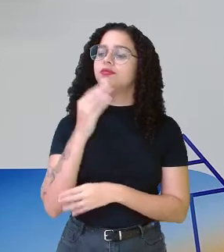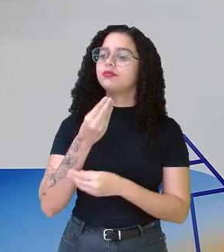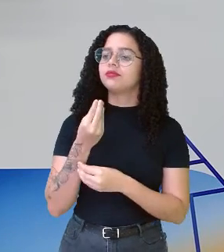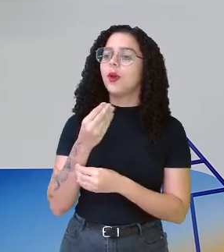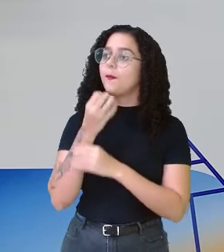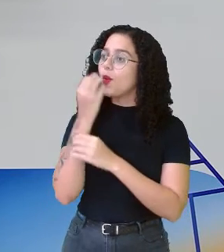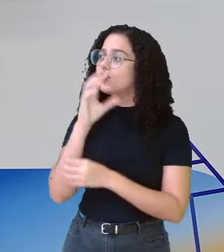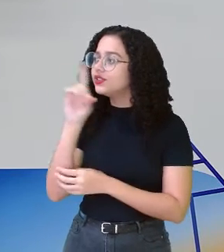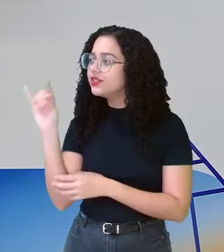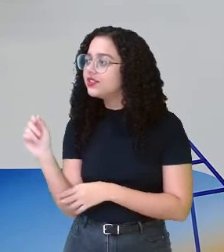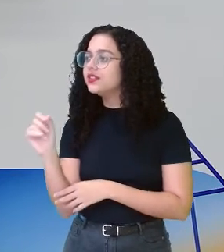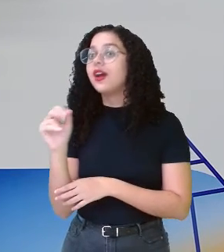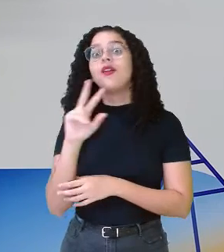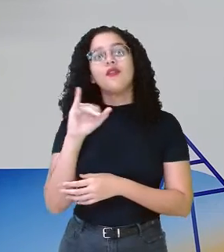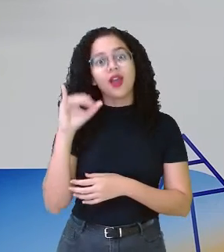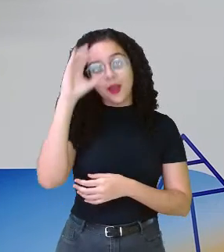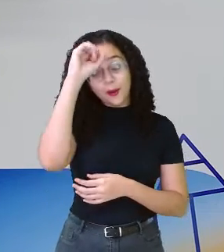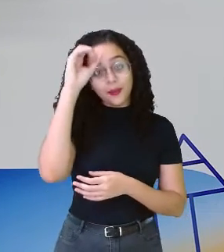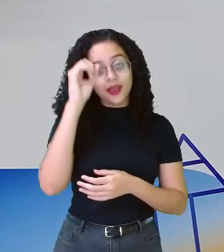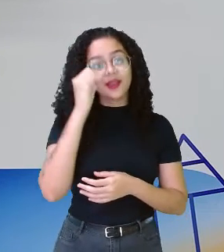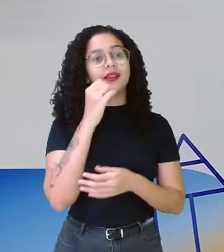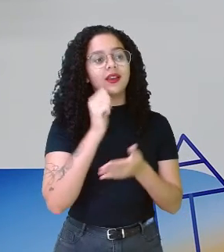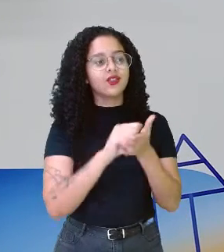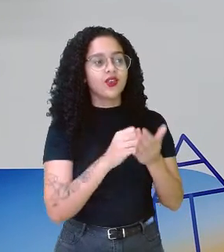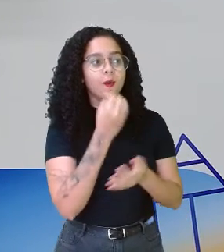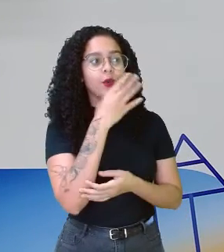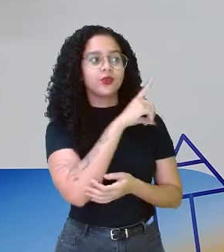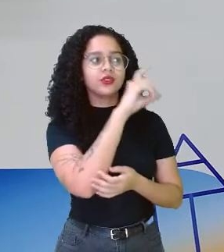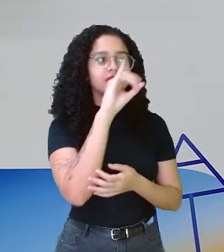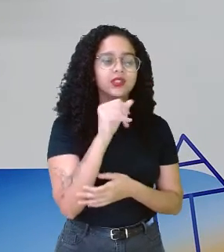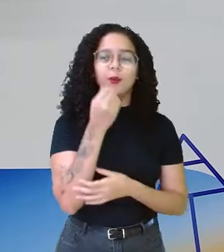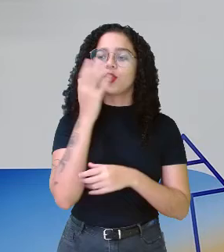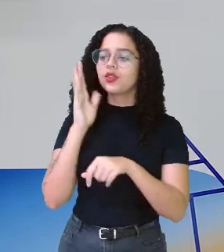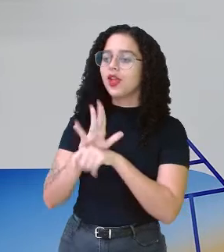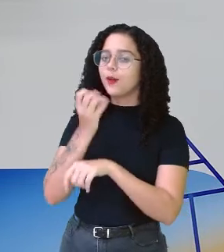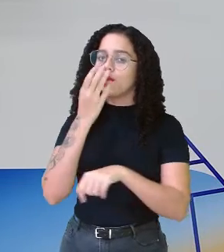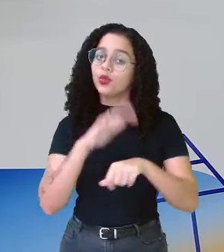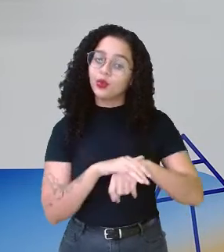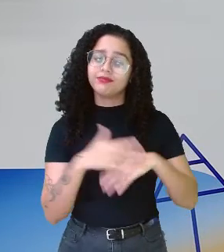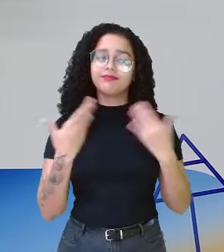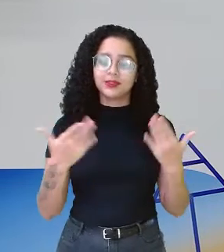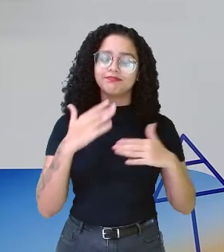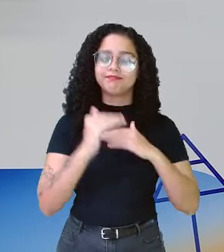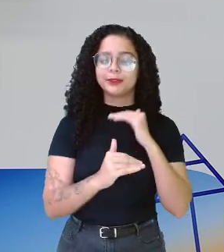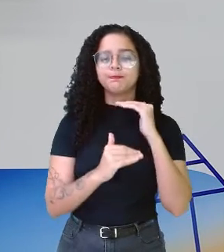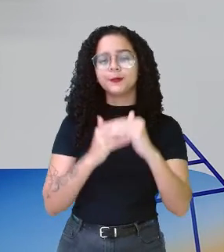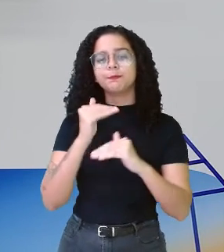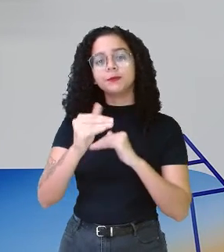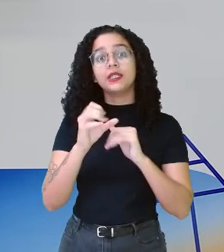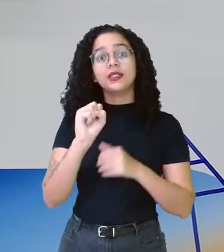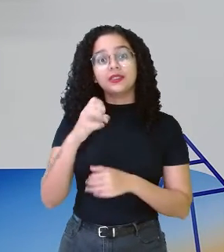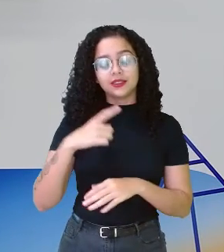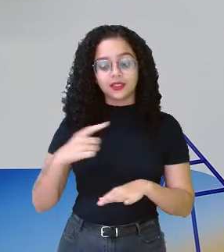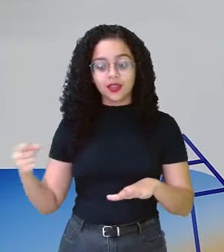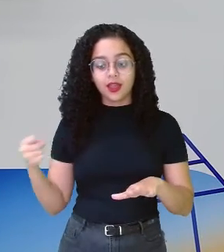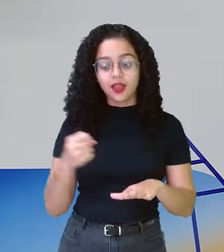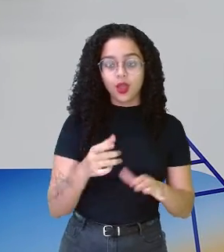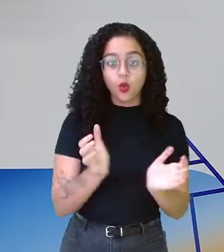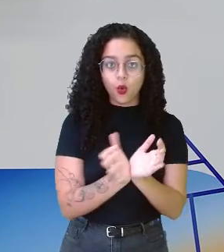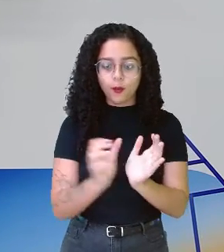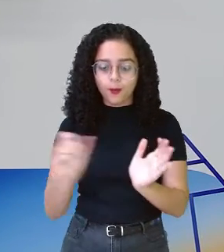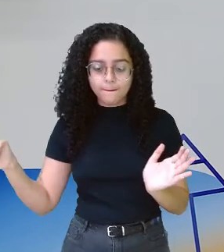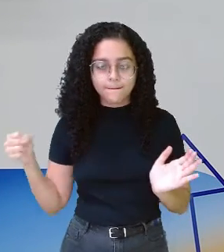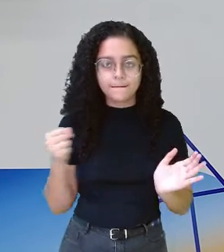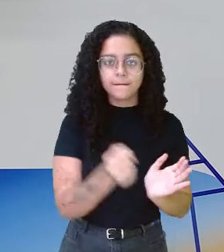ele vai aprender a escrever bom dia, e aí boa tarde, e aí boa noite. Então, se ele estiver inserido nesse grupo, ele vai